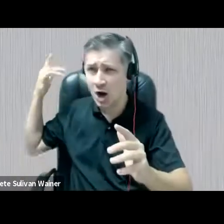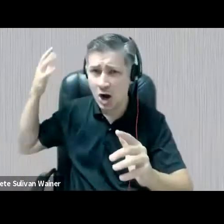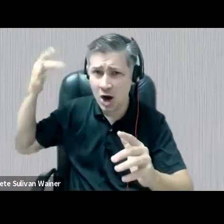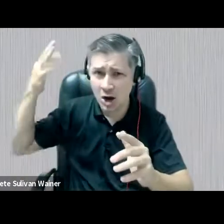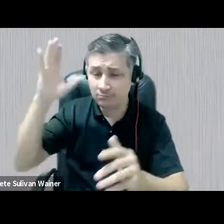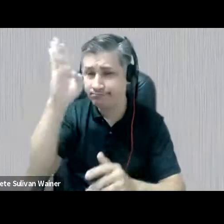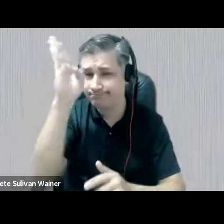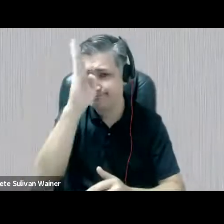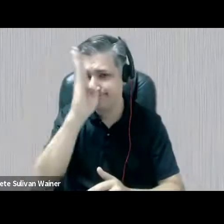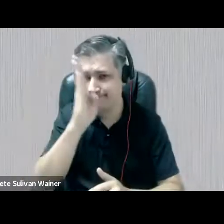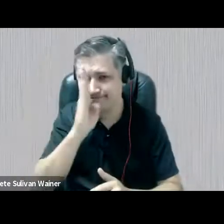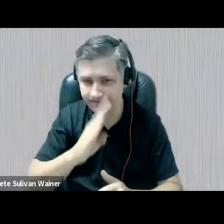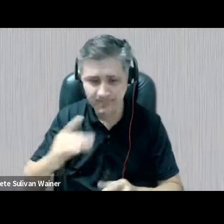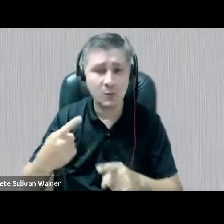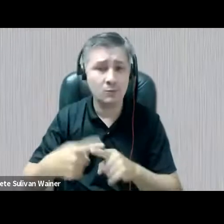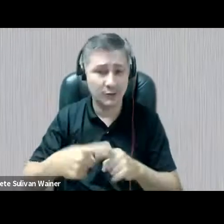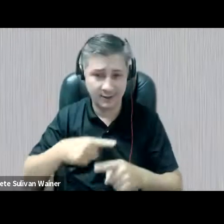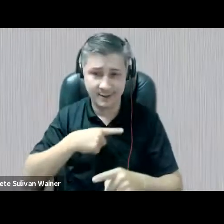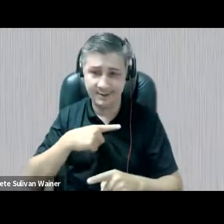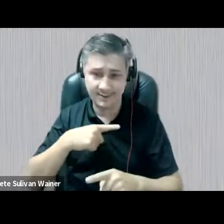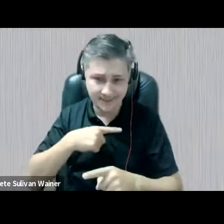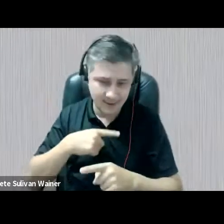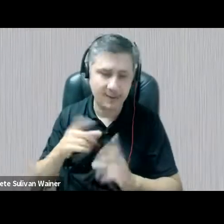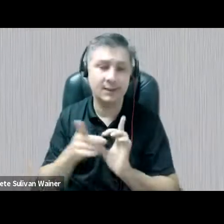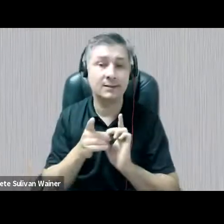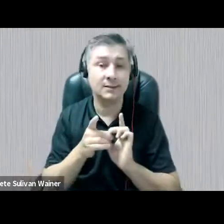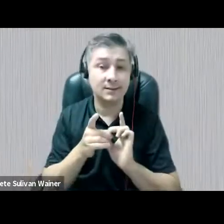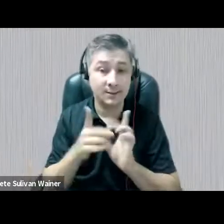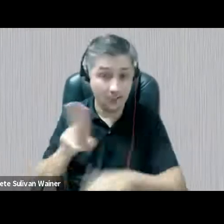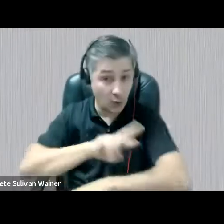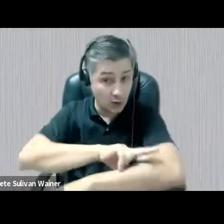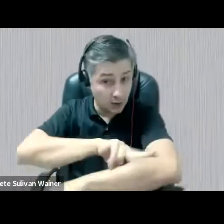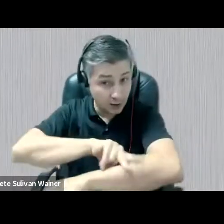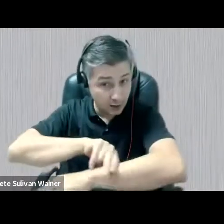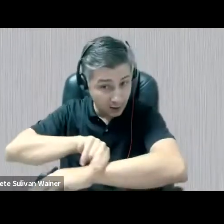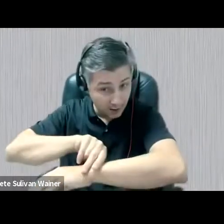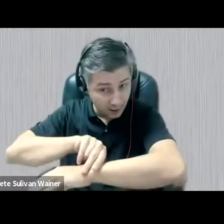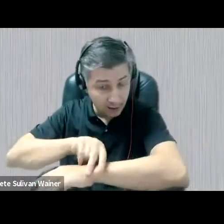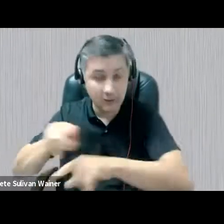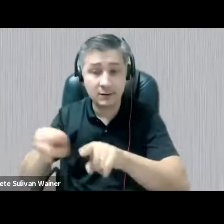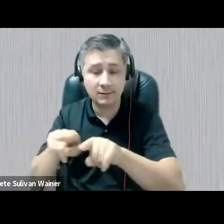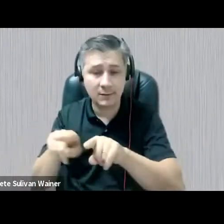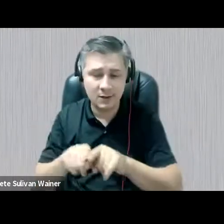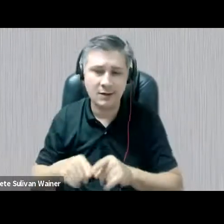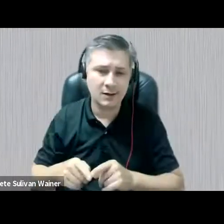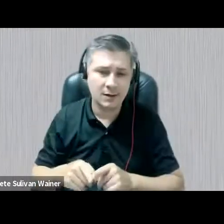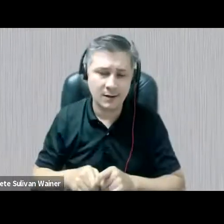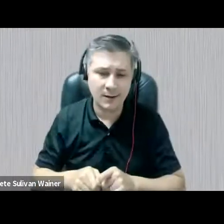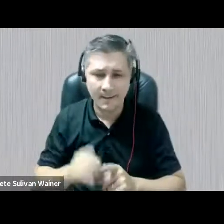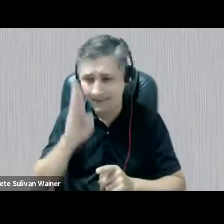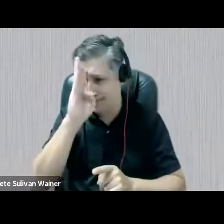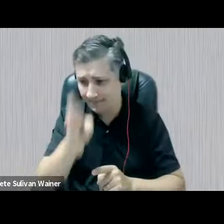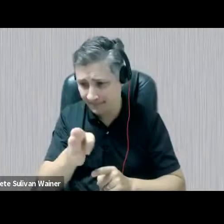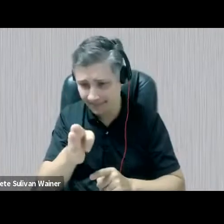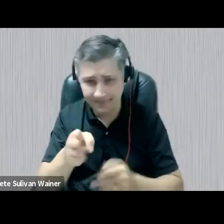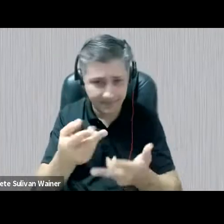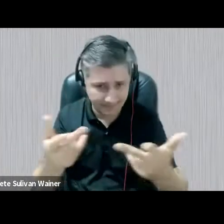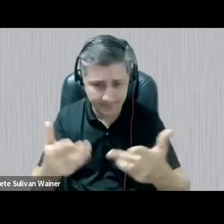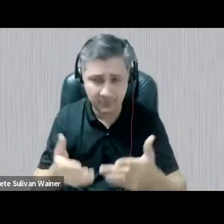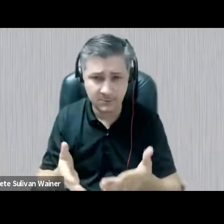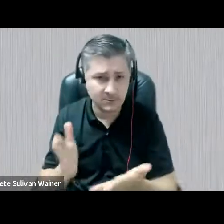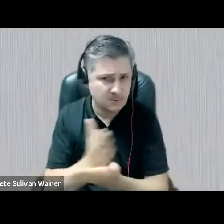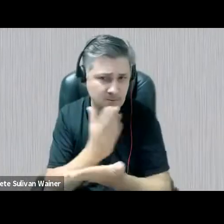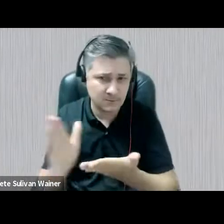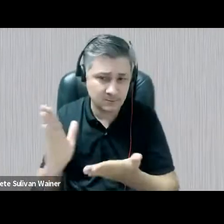marcado pelo discurso também da democacia racial e pela recusa das categorias binárias. quando eu e a Raquel olhamos para a nossa